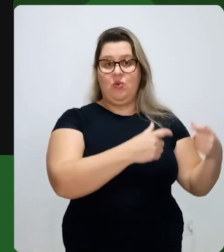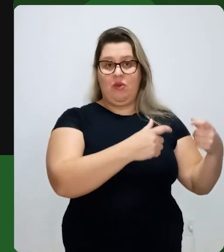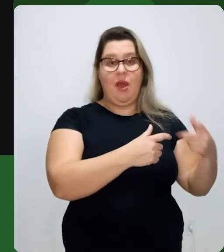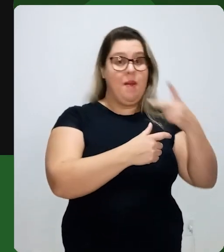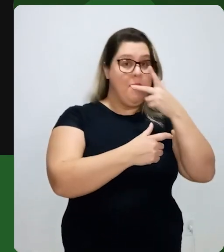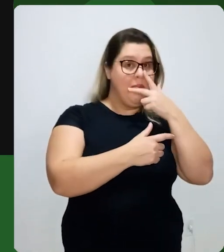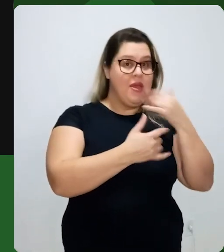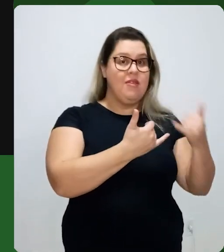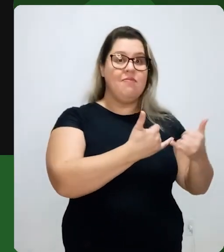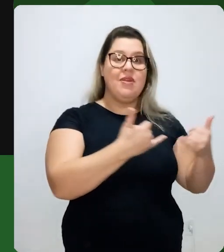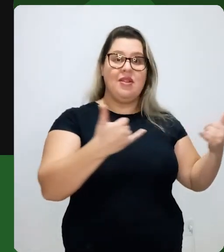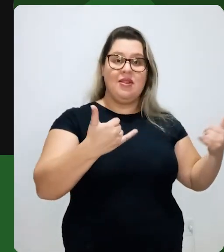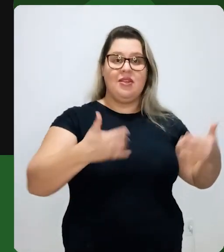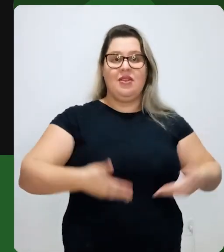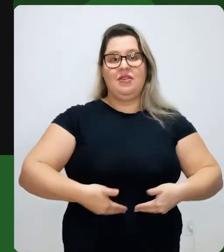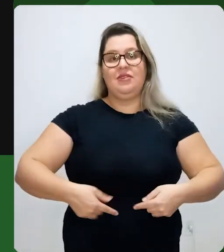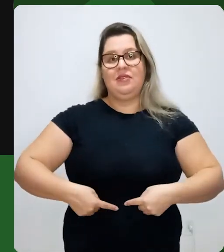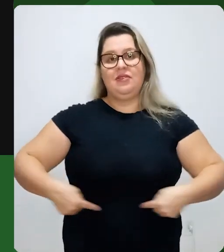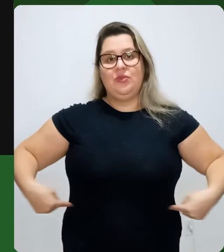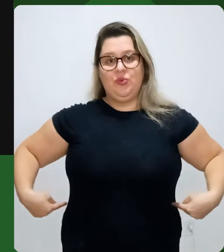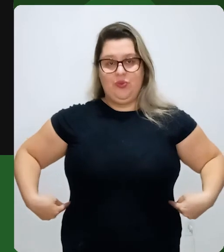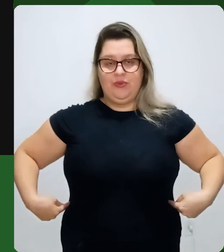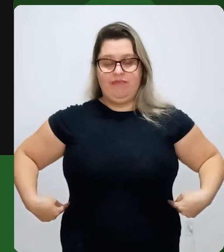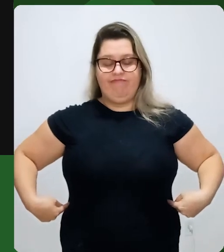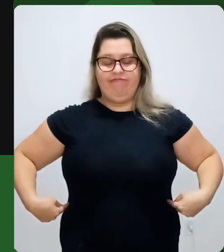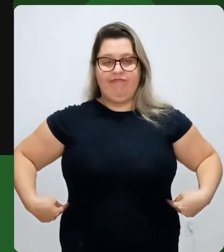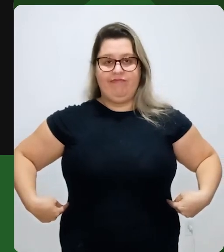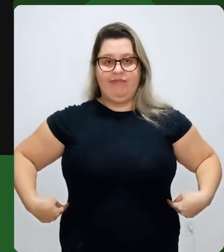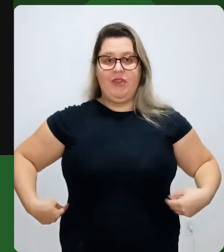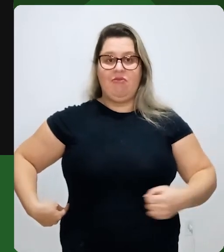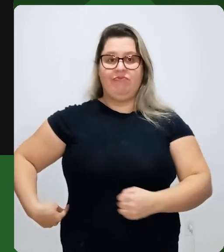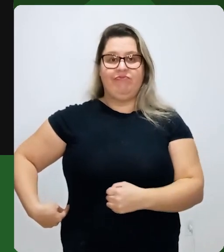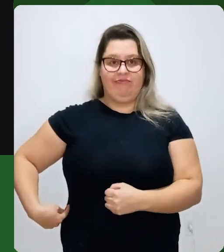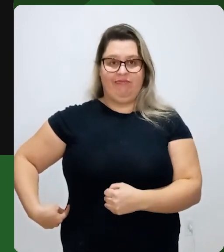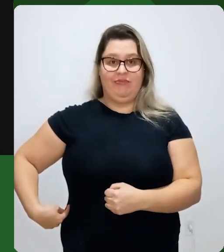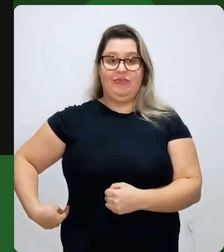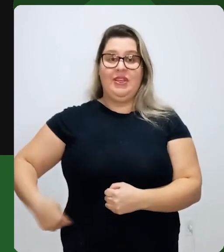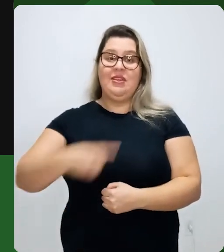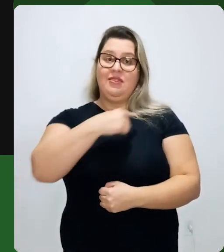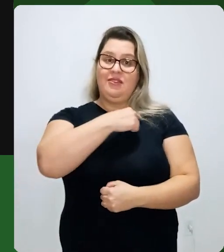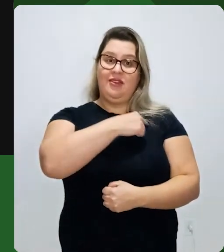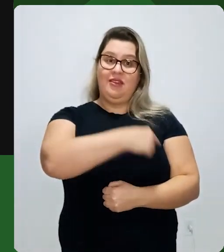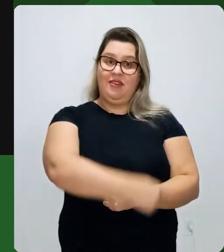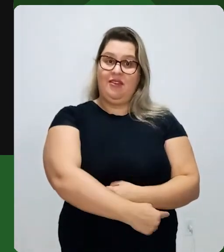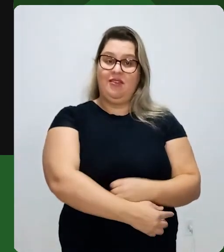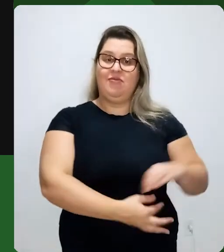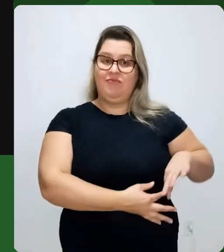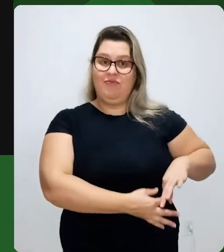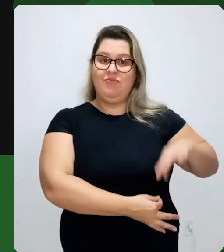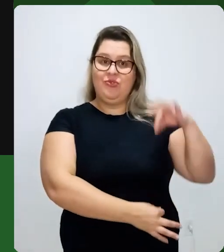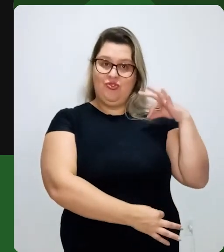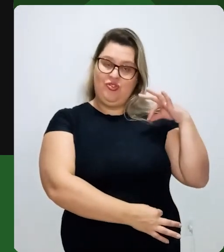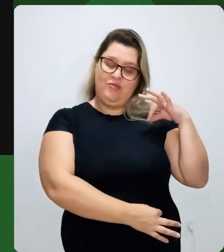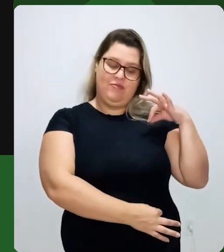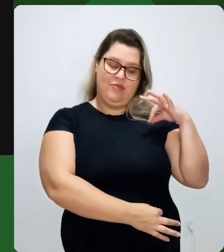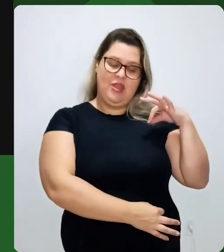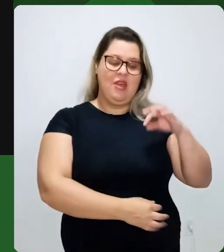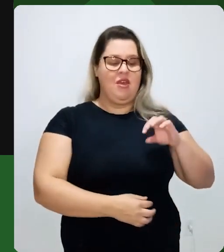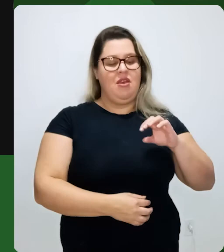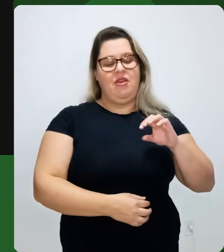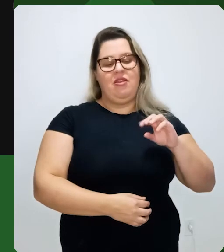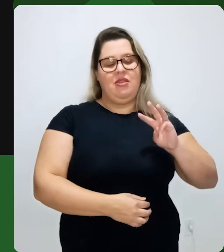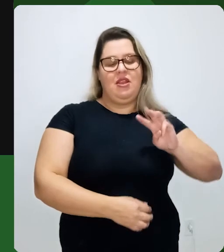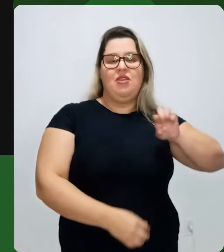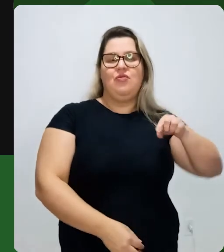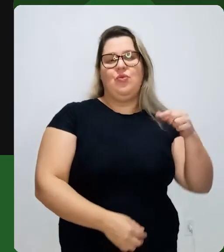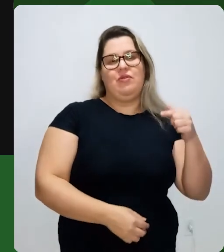linha da cintura, né? Então, ele daria aqui. Se a gente for medir, a gente vai ter aqui, então, 0,3 e...